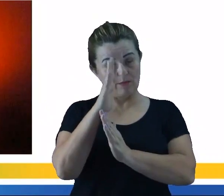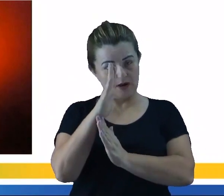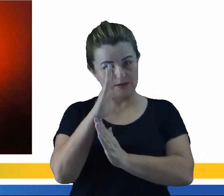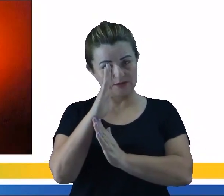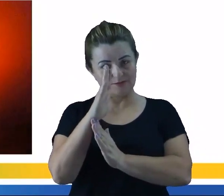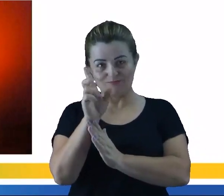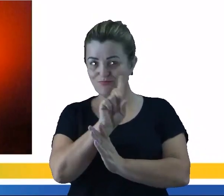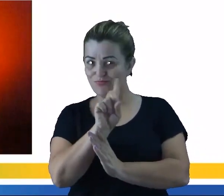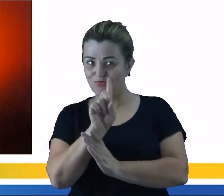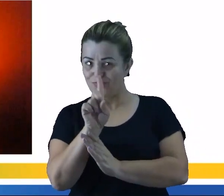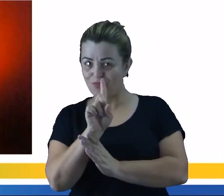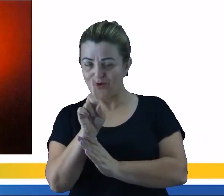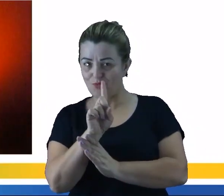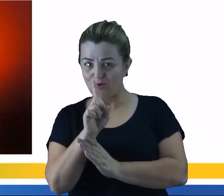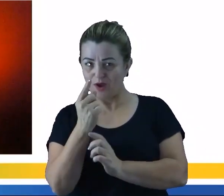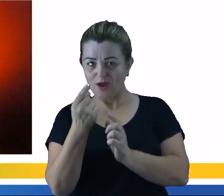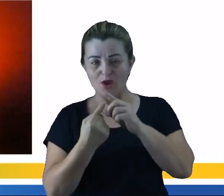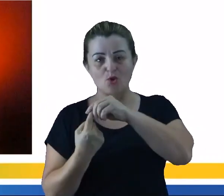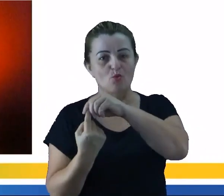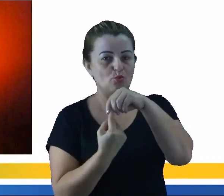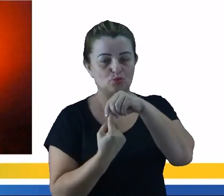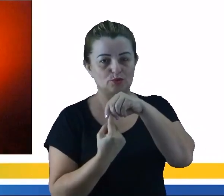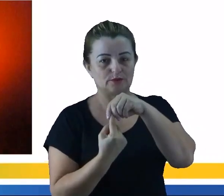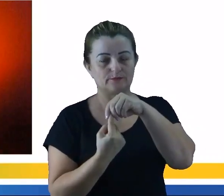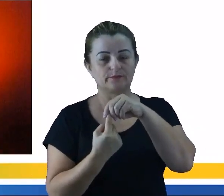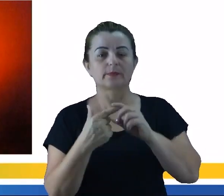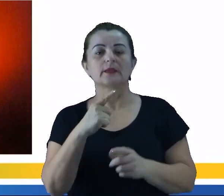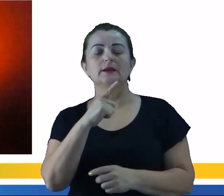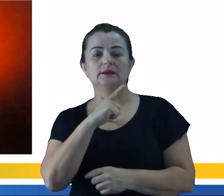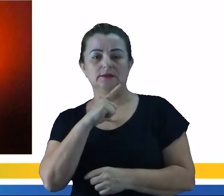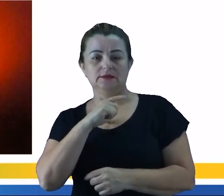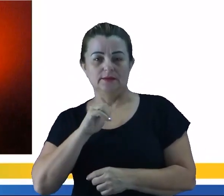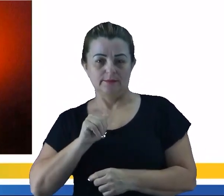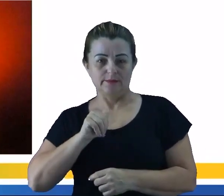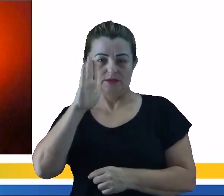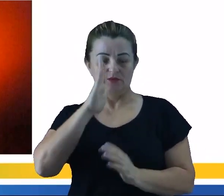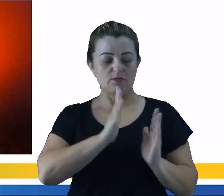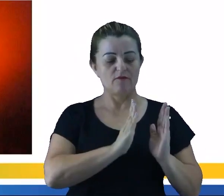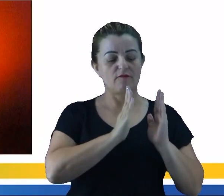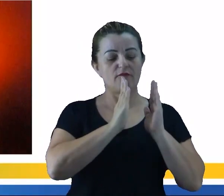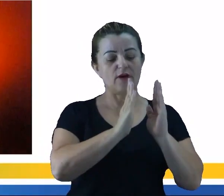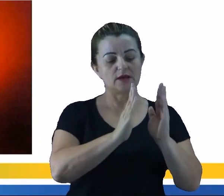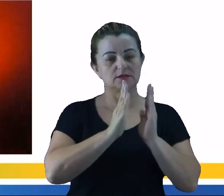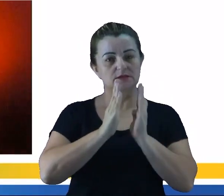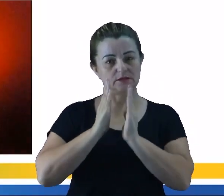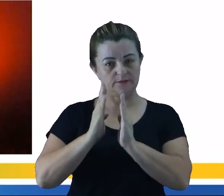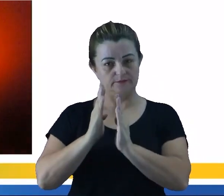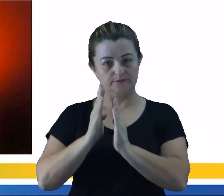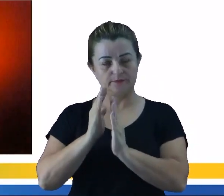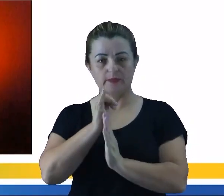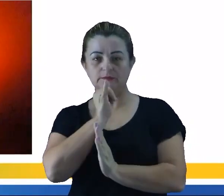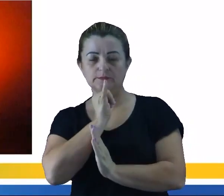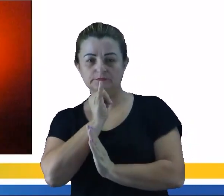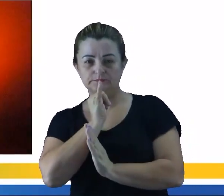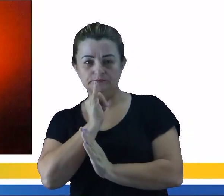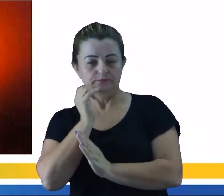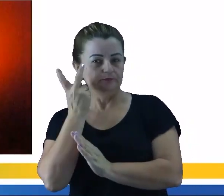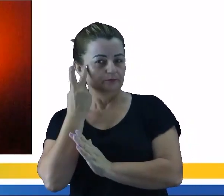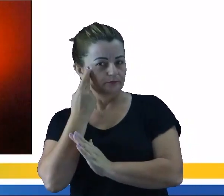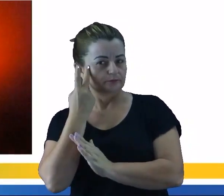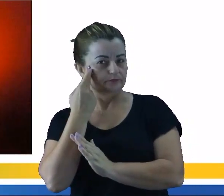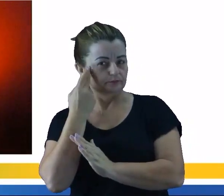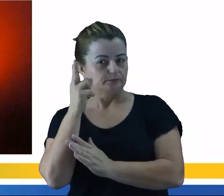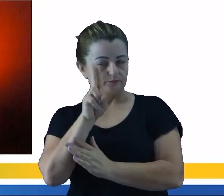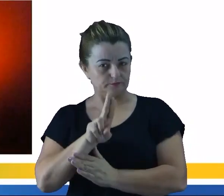uniforme, né, ao longo da sua composição, a gente vai ter o que? Mais de uma fase. Então um exemplo bem comum, bem normal, que a gente